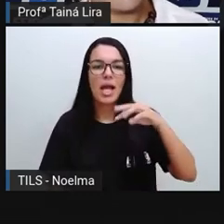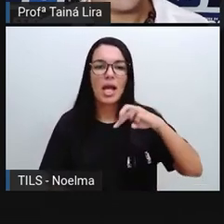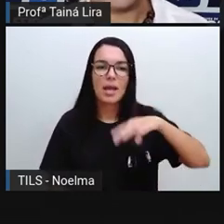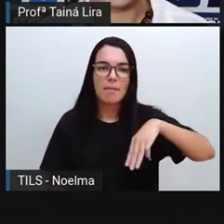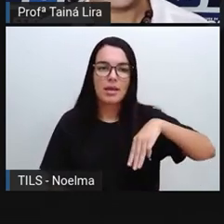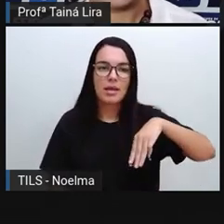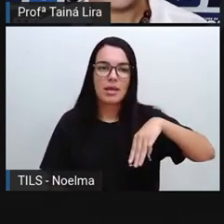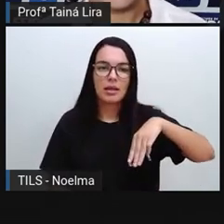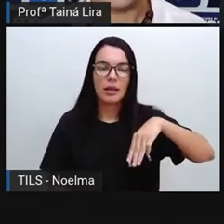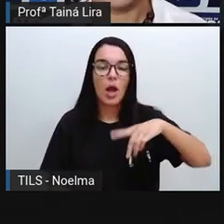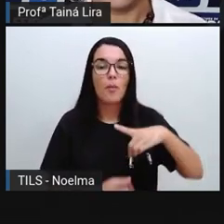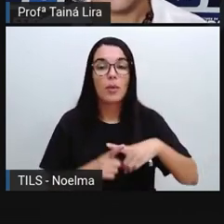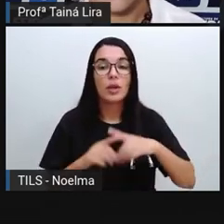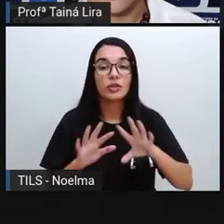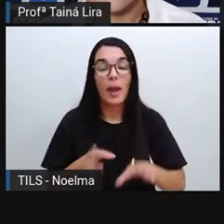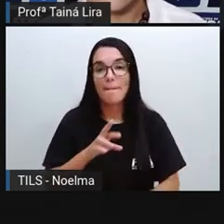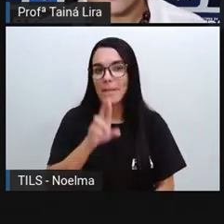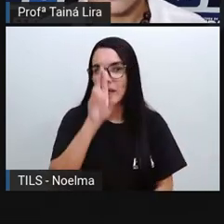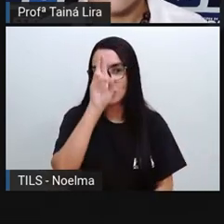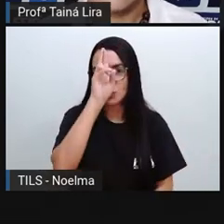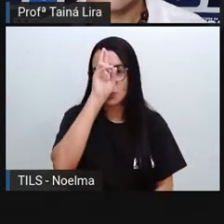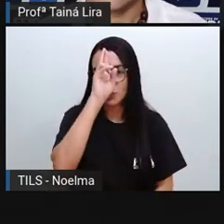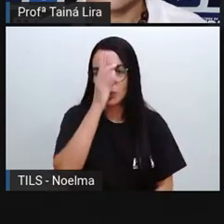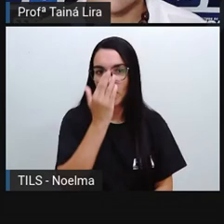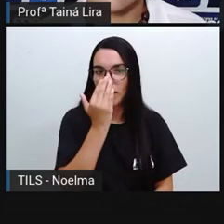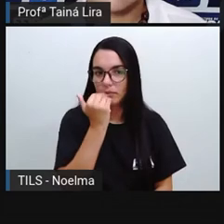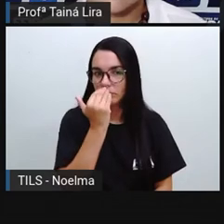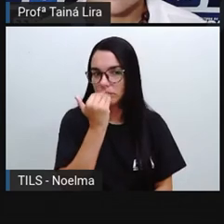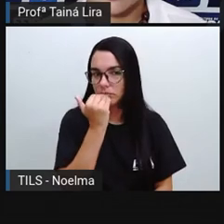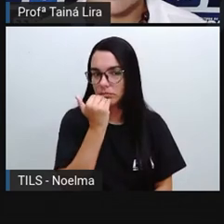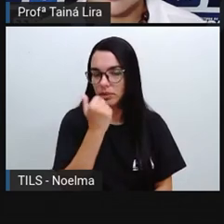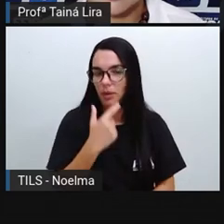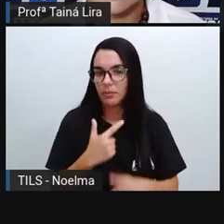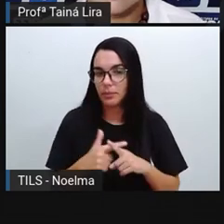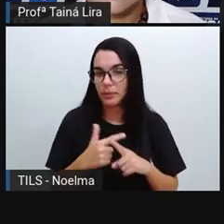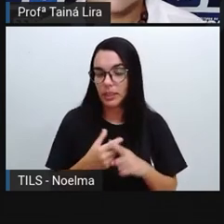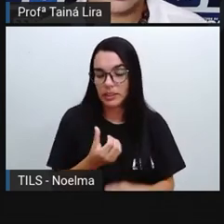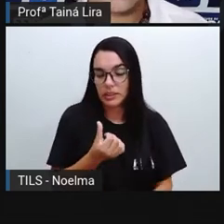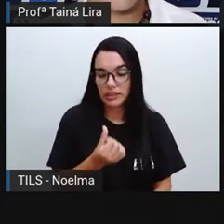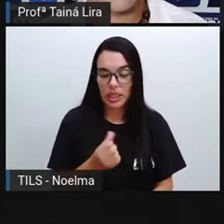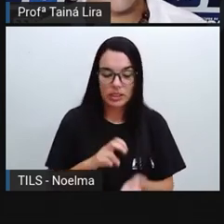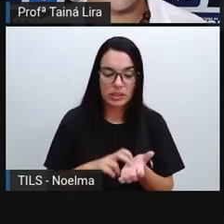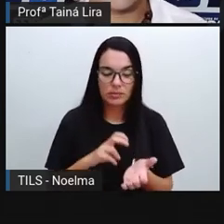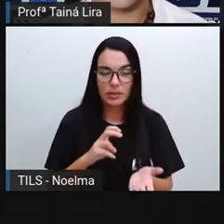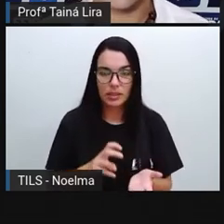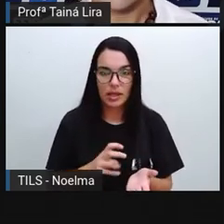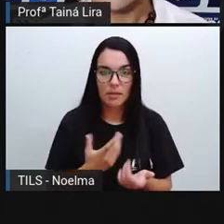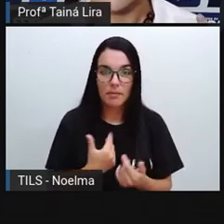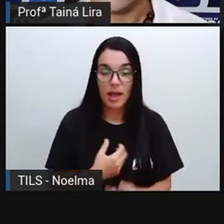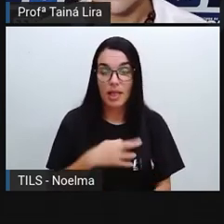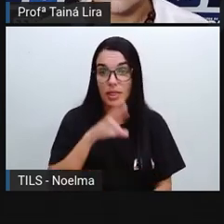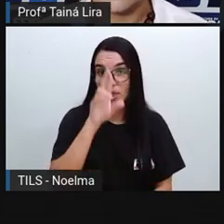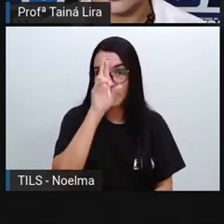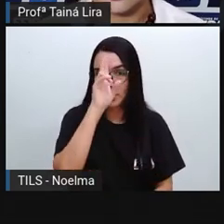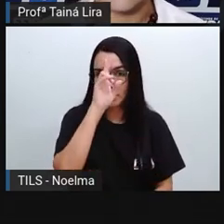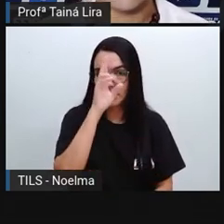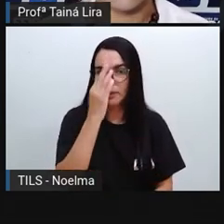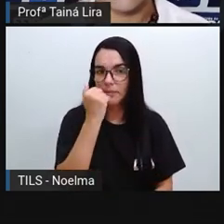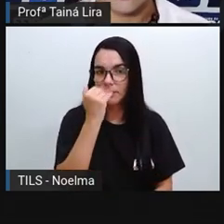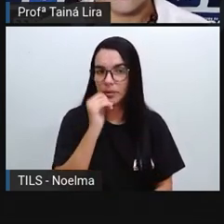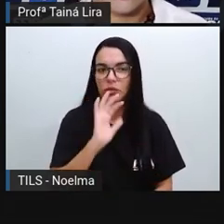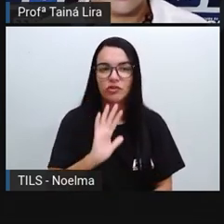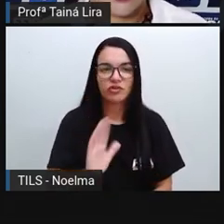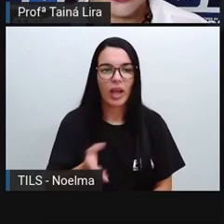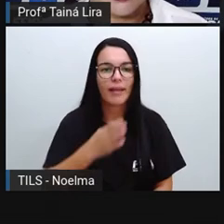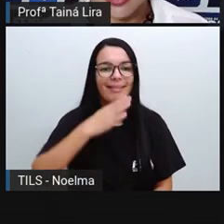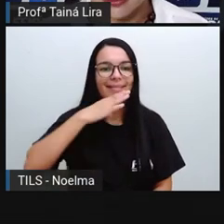PM, porque é meio-dia, tá? Porque, ó, seis da manhã, doze horas, já vai ser meio-dia. Então,